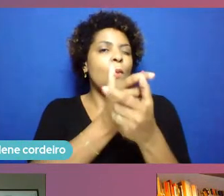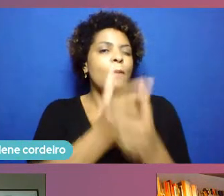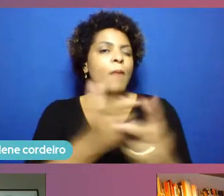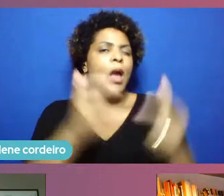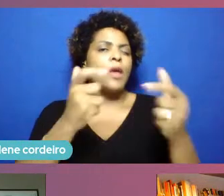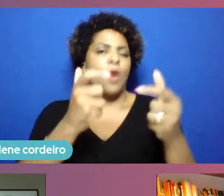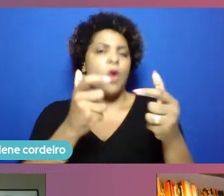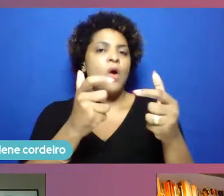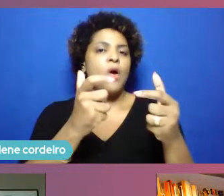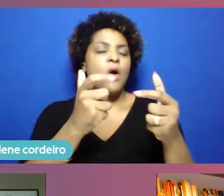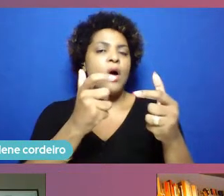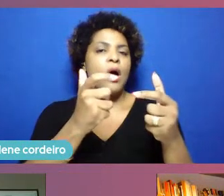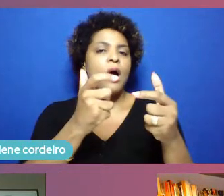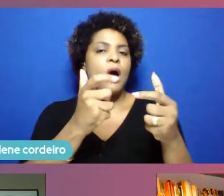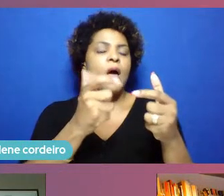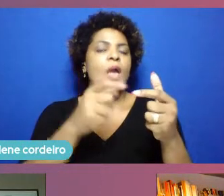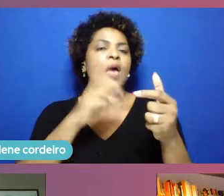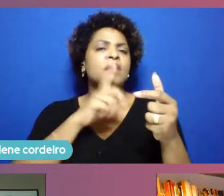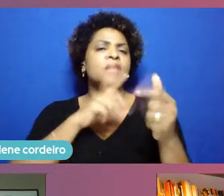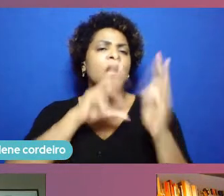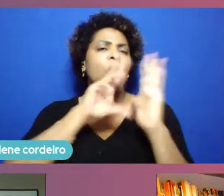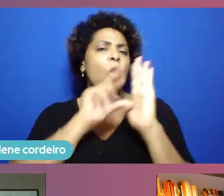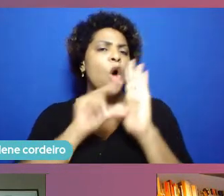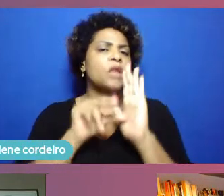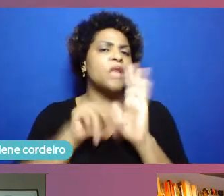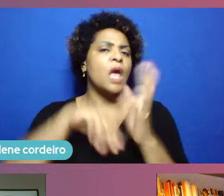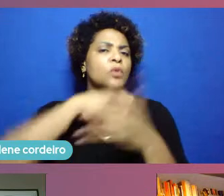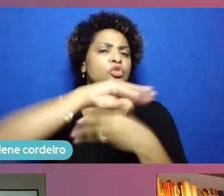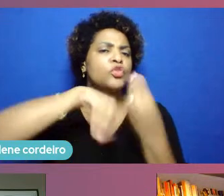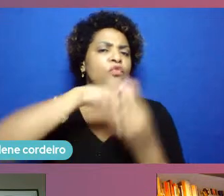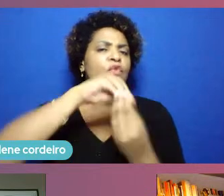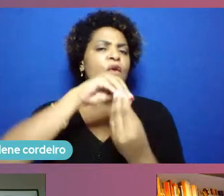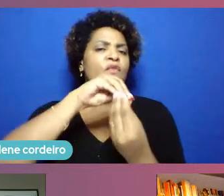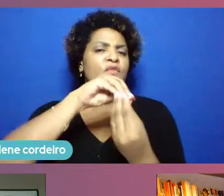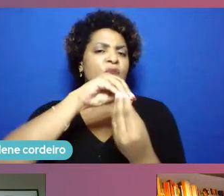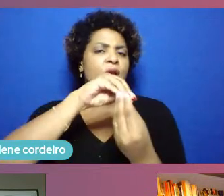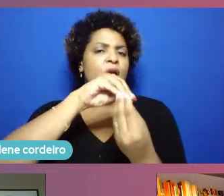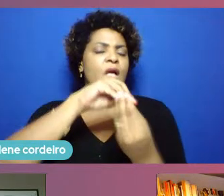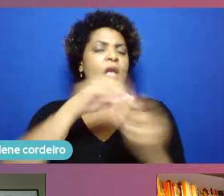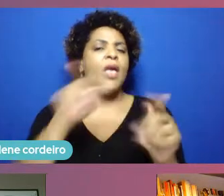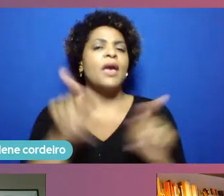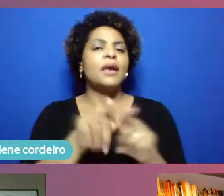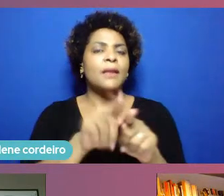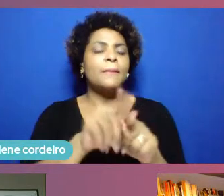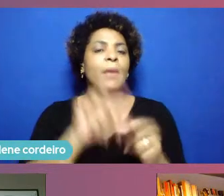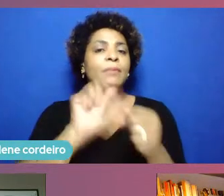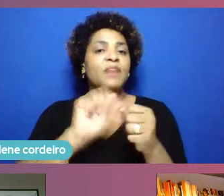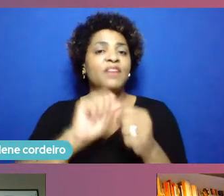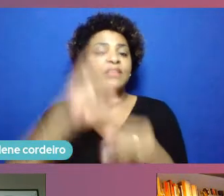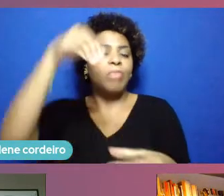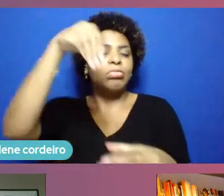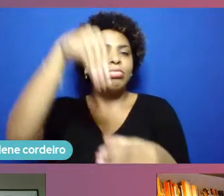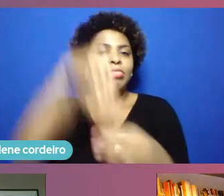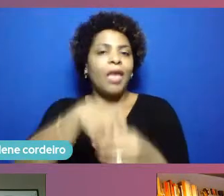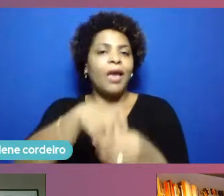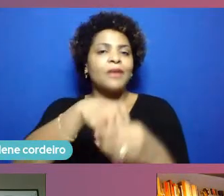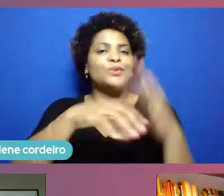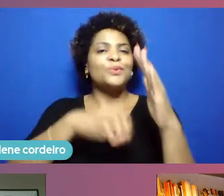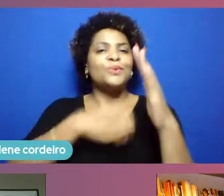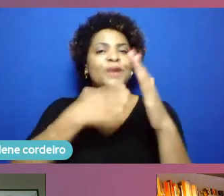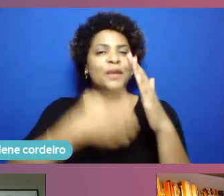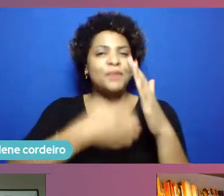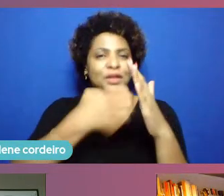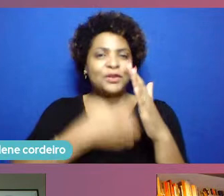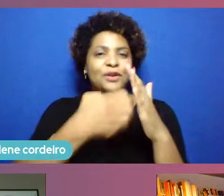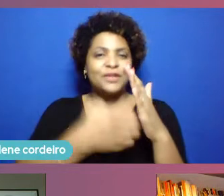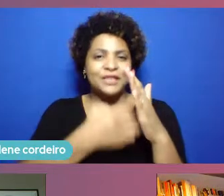modelo de integração até para intraempreendedorismo nas empresas não necessariamente para fundar